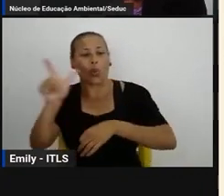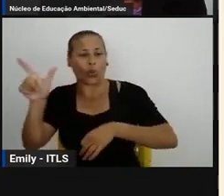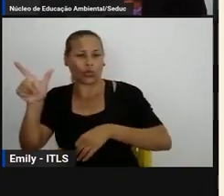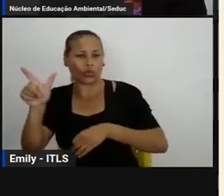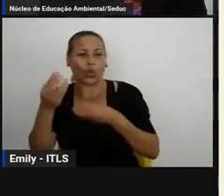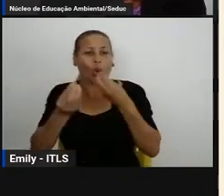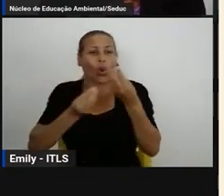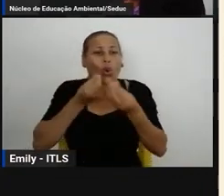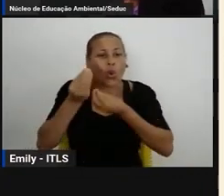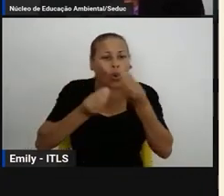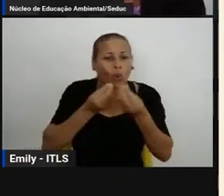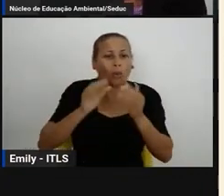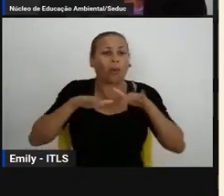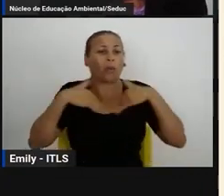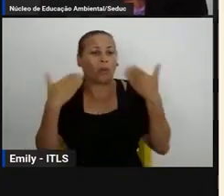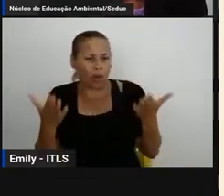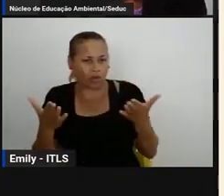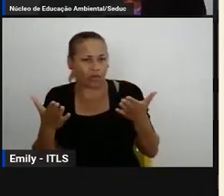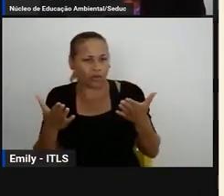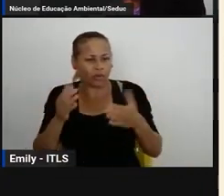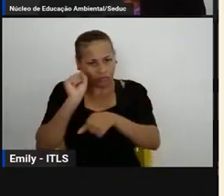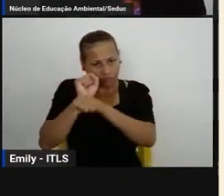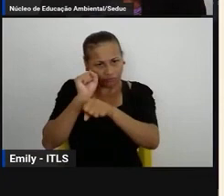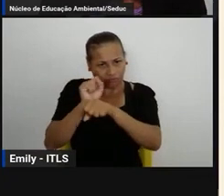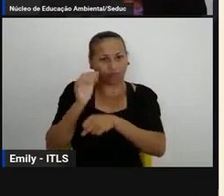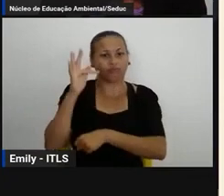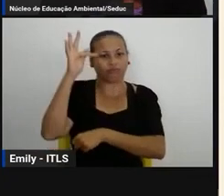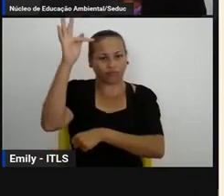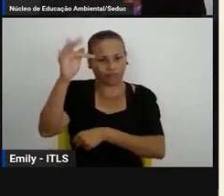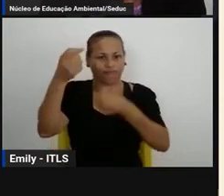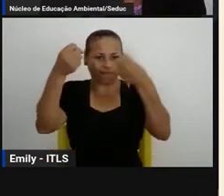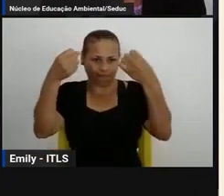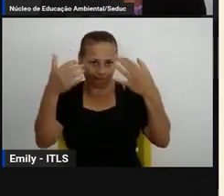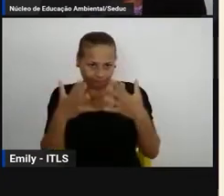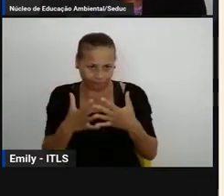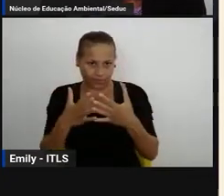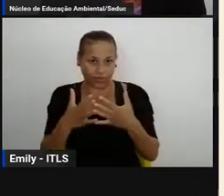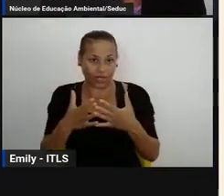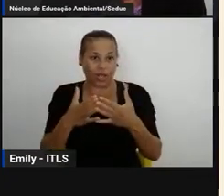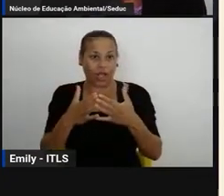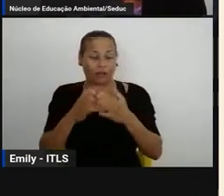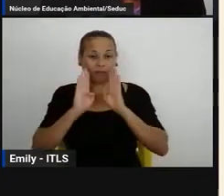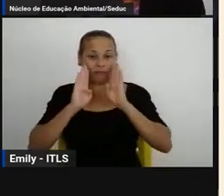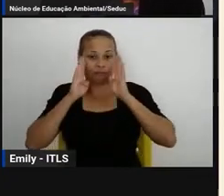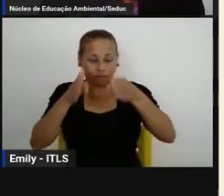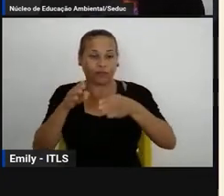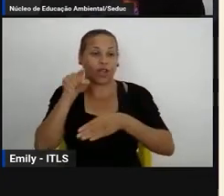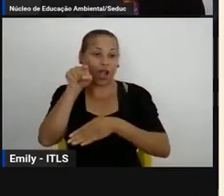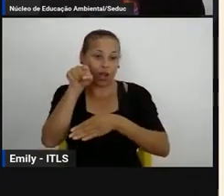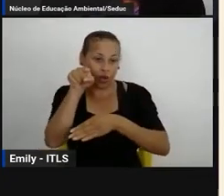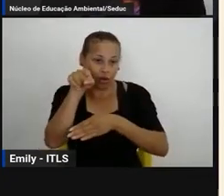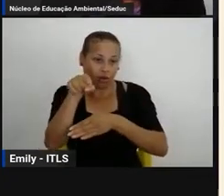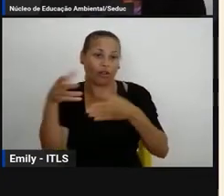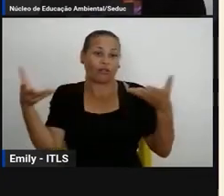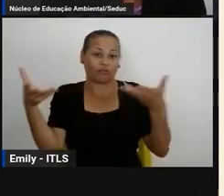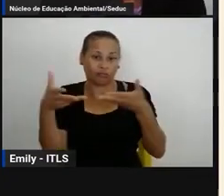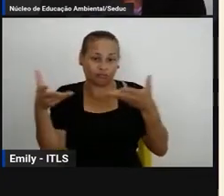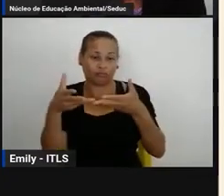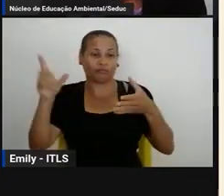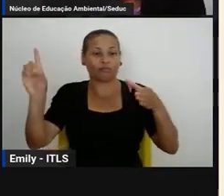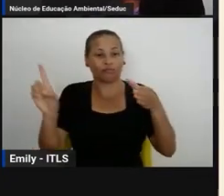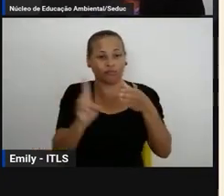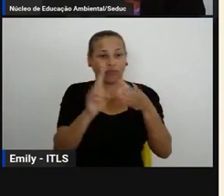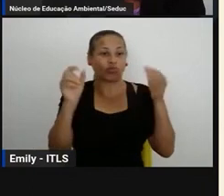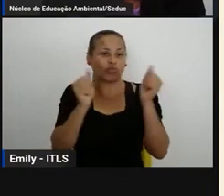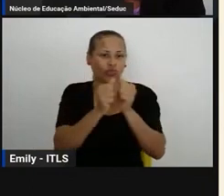adultos em que como já foi apresentado pela secretária na CIPAIN a formação em parceria também para que